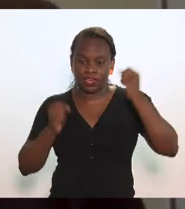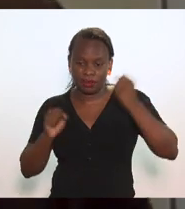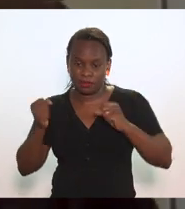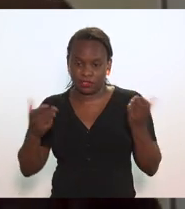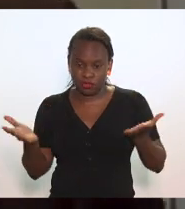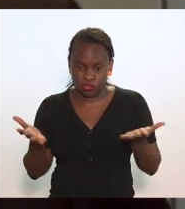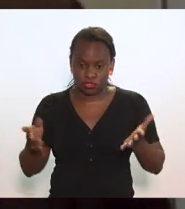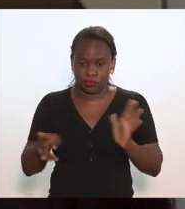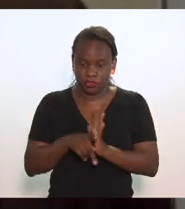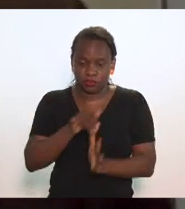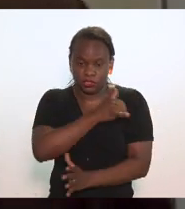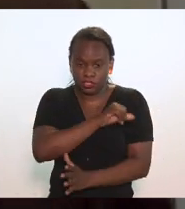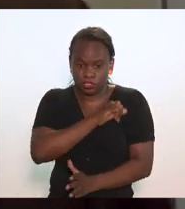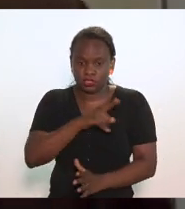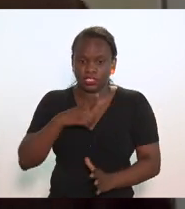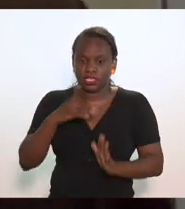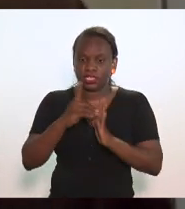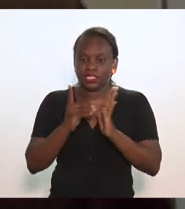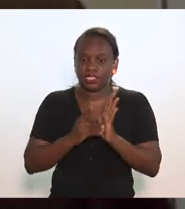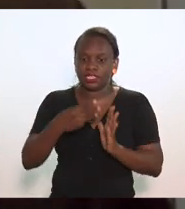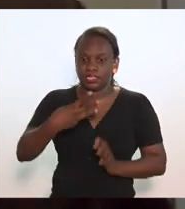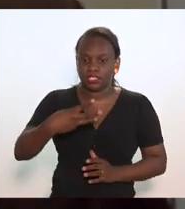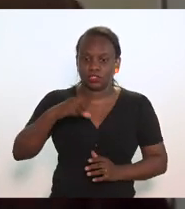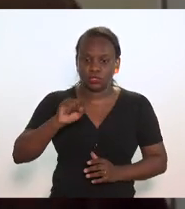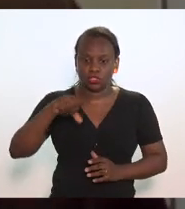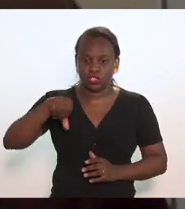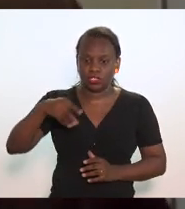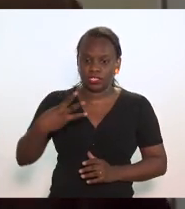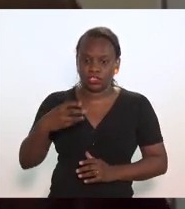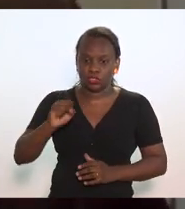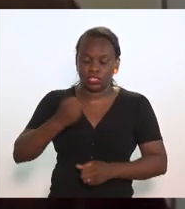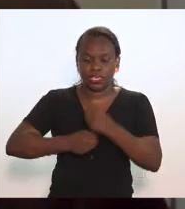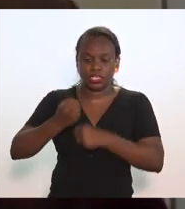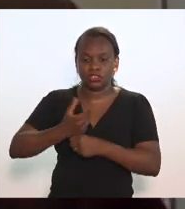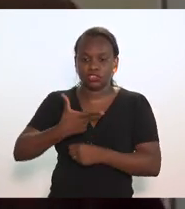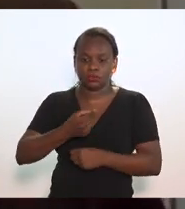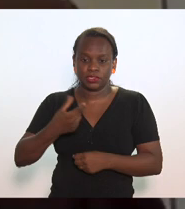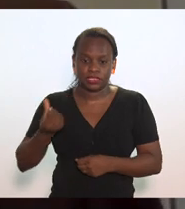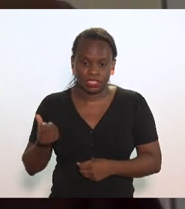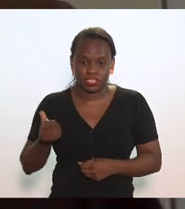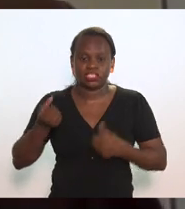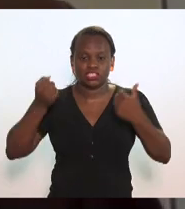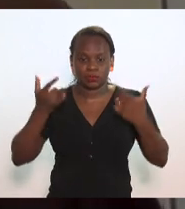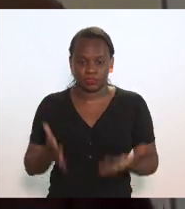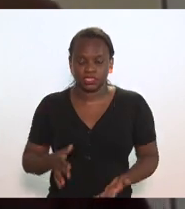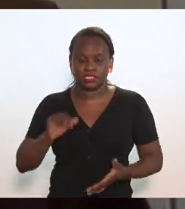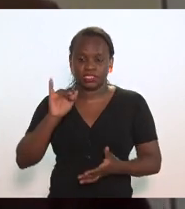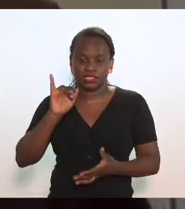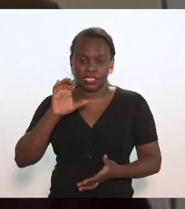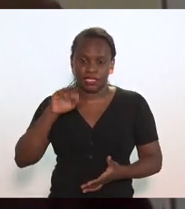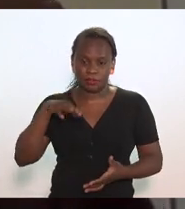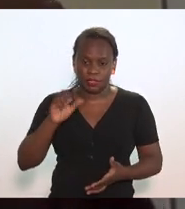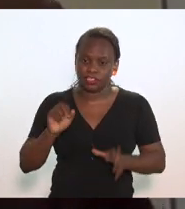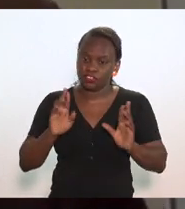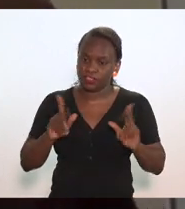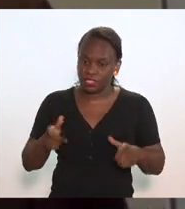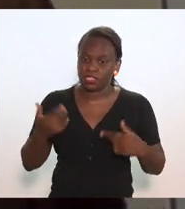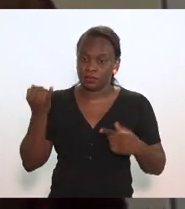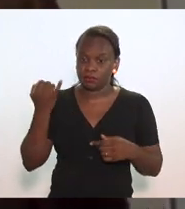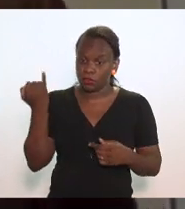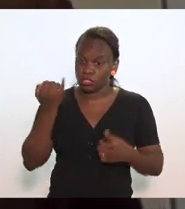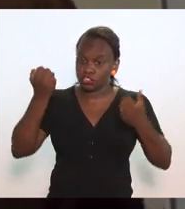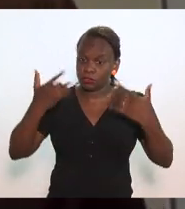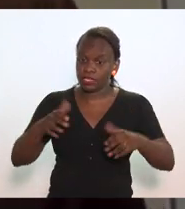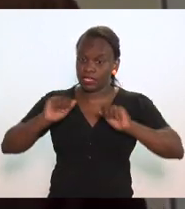hoje, ela tem o decreto 38938 de 2006 que dá diferimento de ICMS. Então, isso é importante que fique claro, a